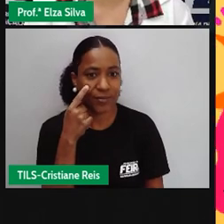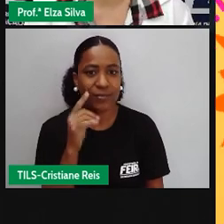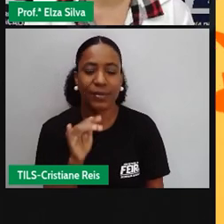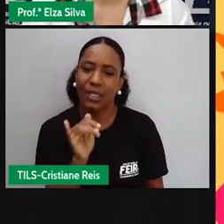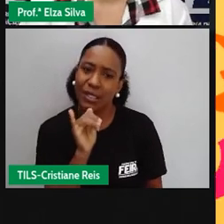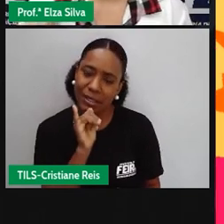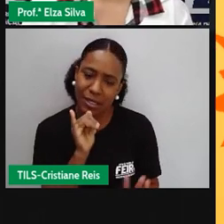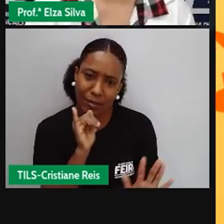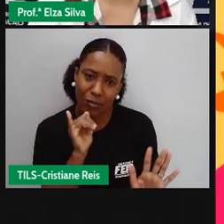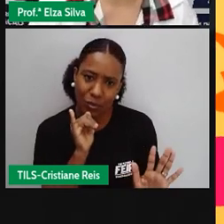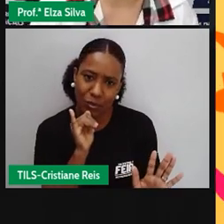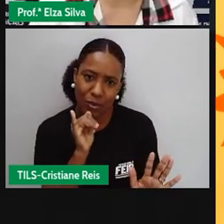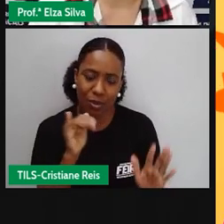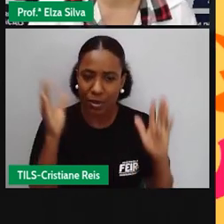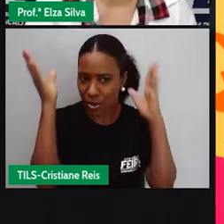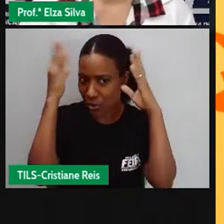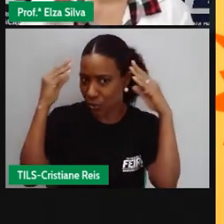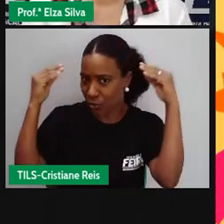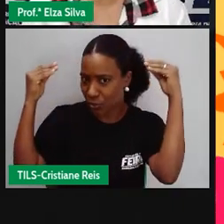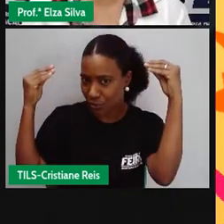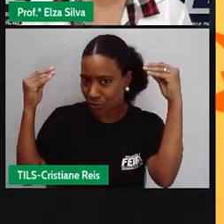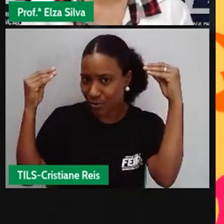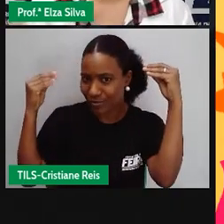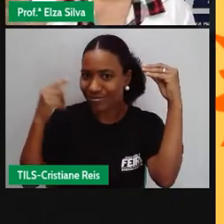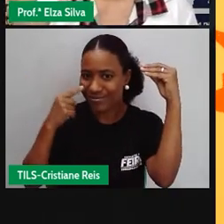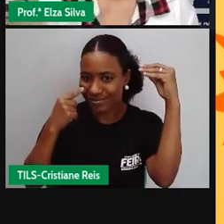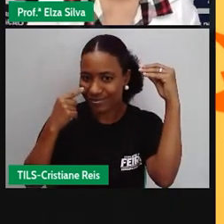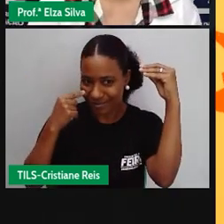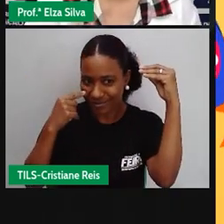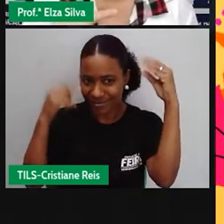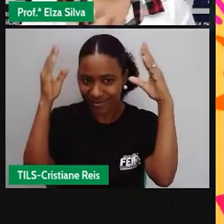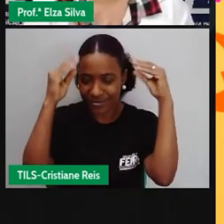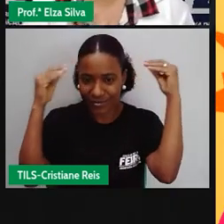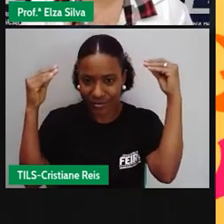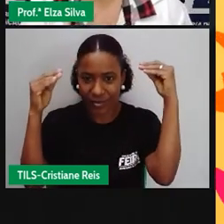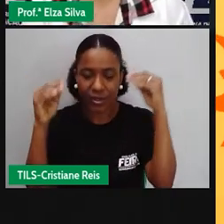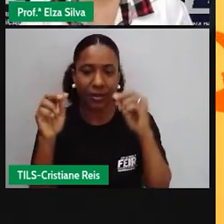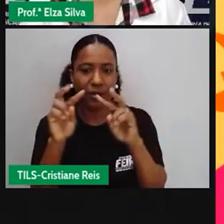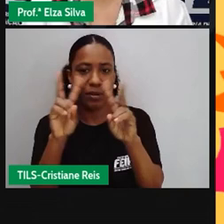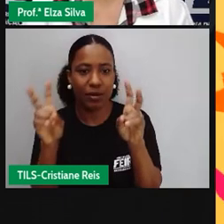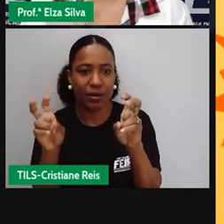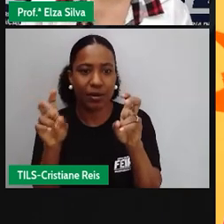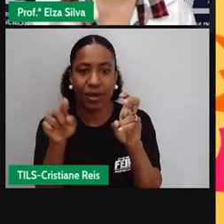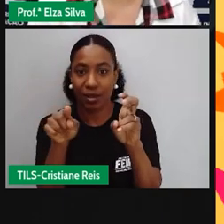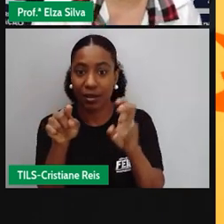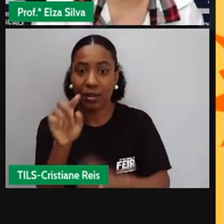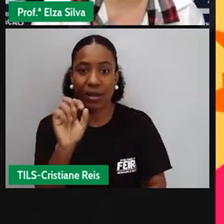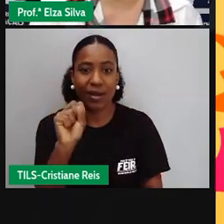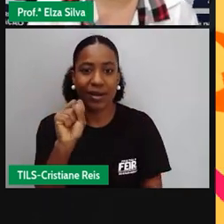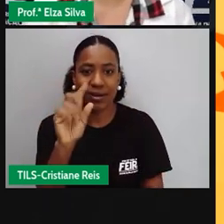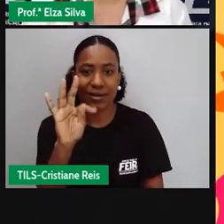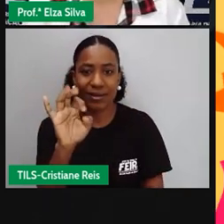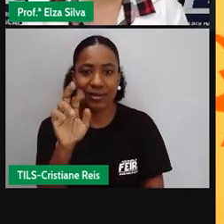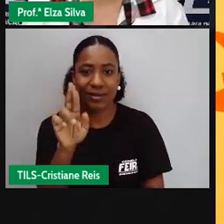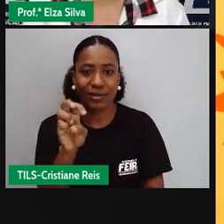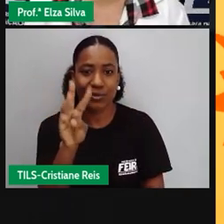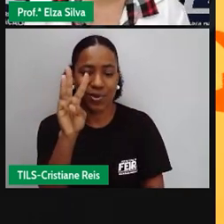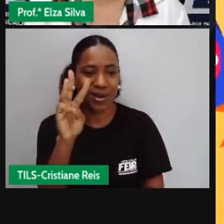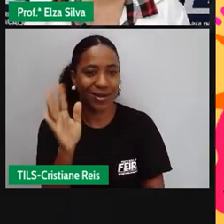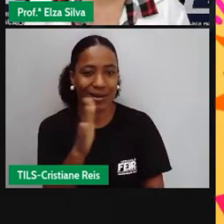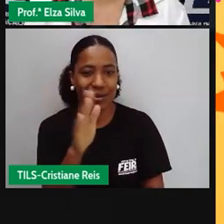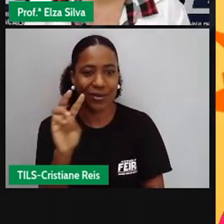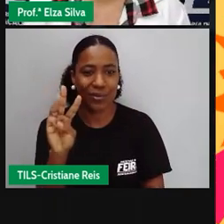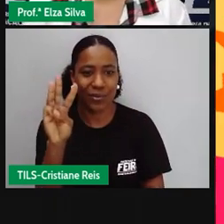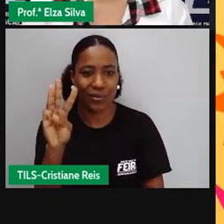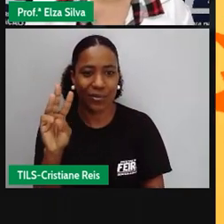Straw hat. Chapéu de pá. Vamos supor que o orçamento que eu vou fazer é para uma família de quatro pessoas.